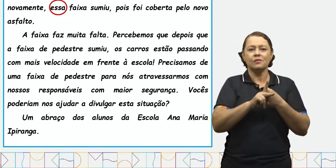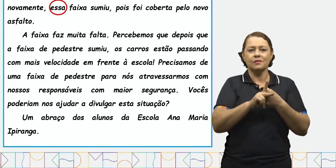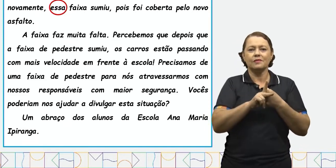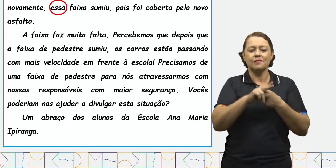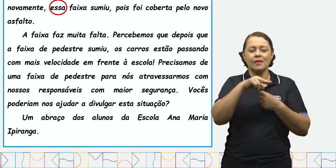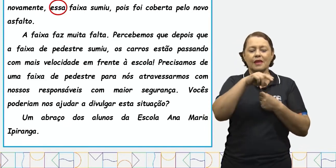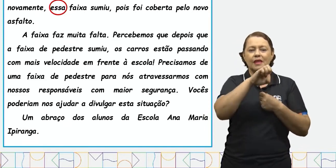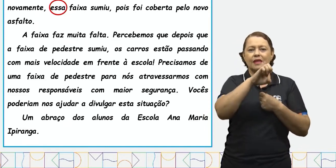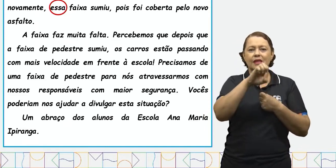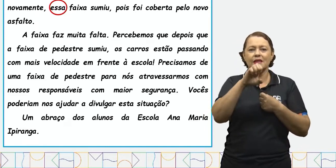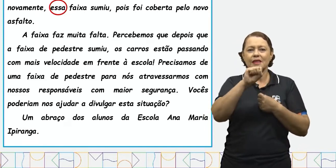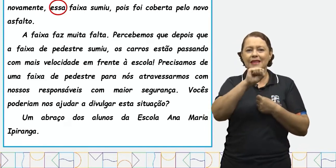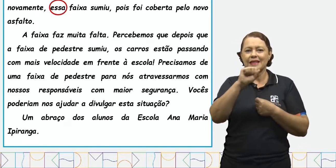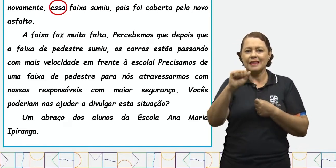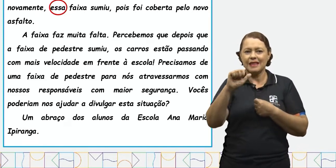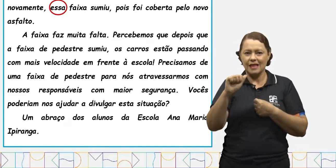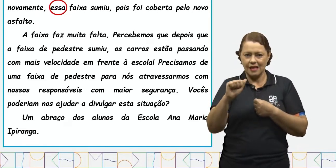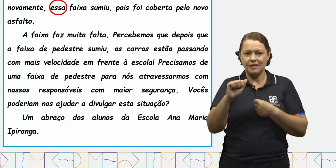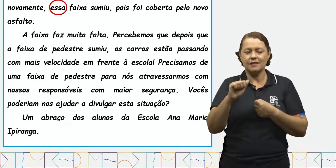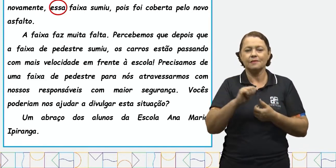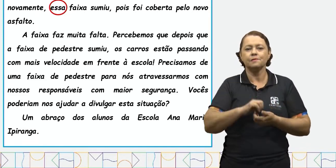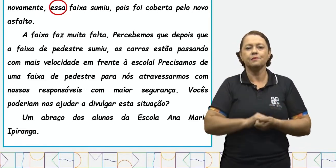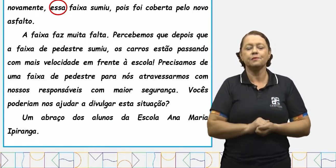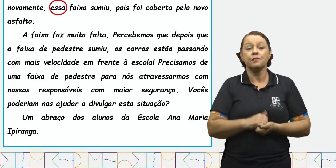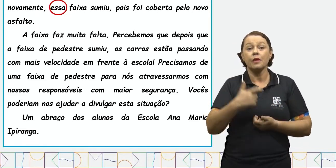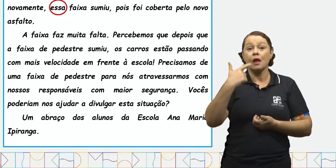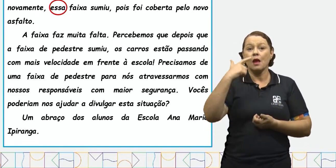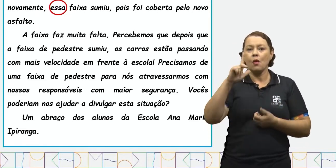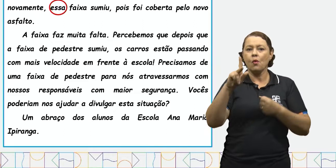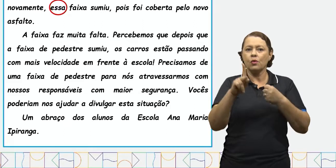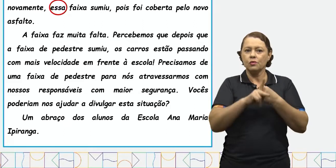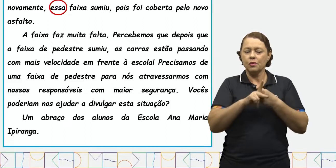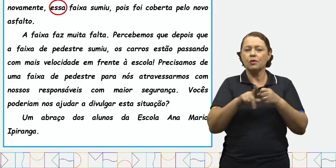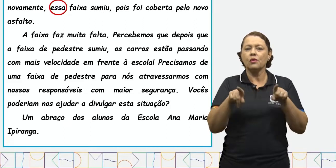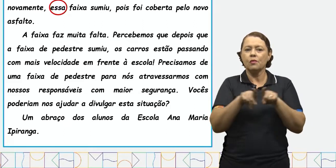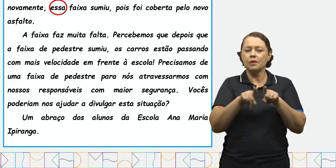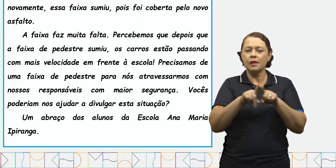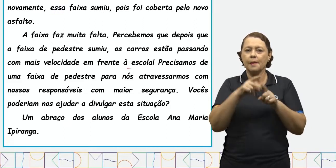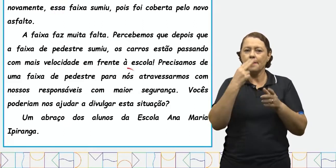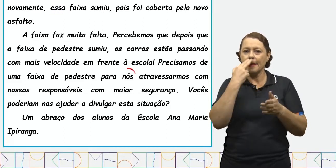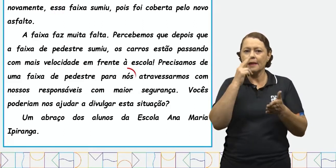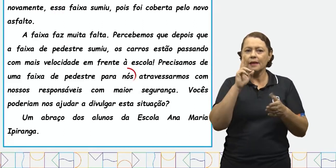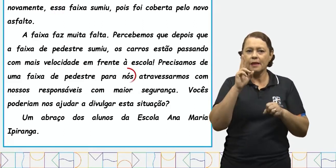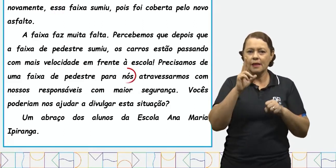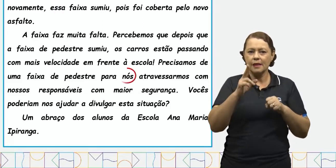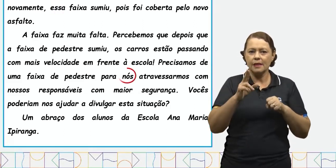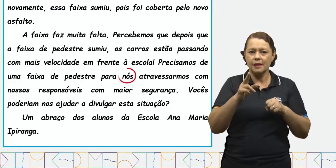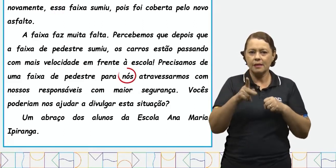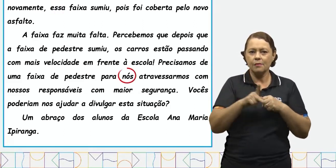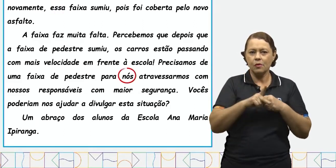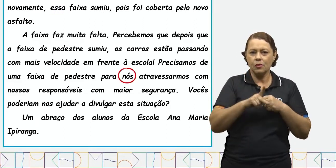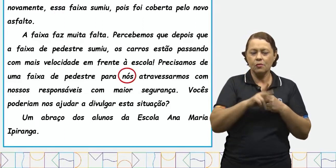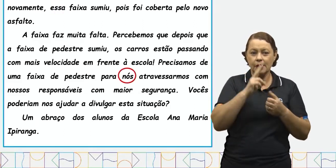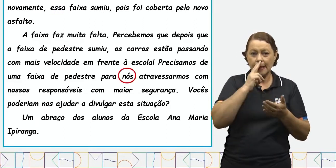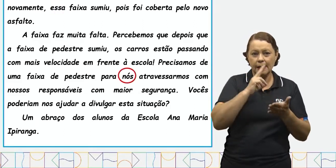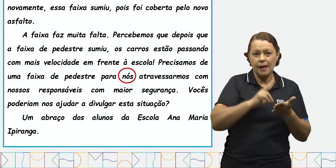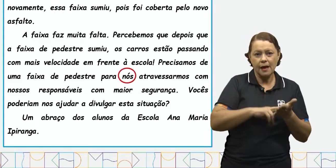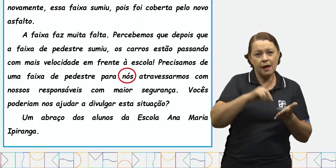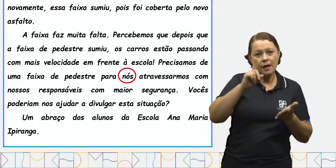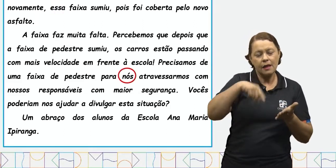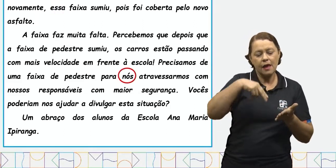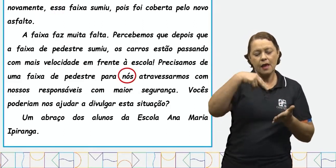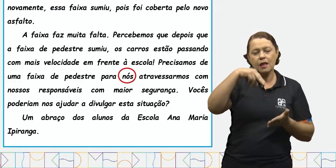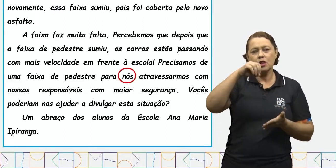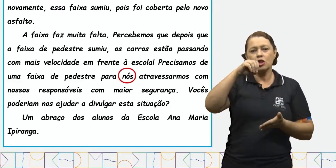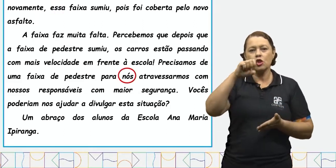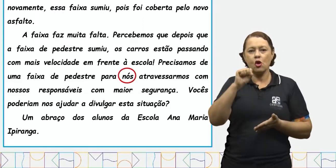repetição das palavras. Outro pronome que aparece na carta é o pronome nós. Ele aparece apenas uma vez